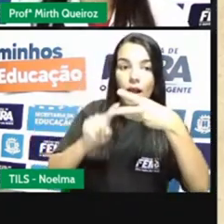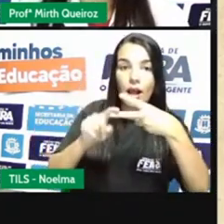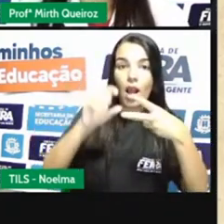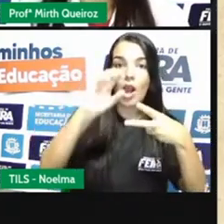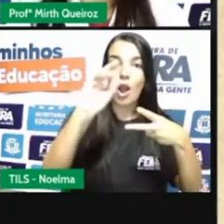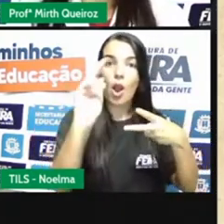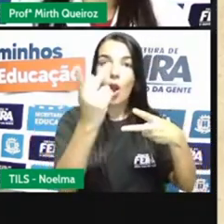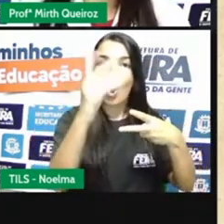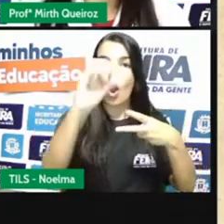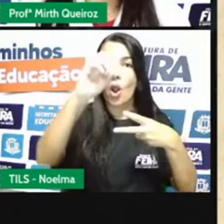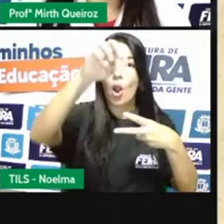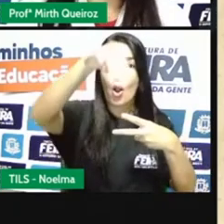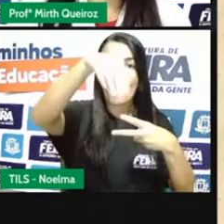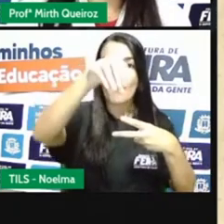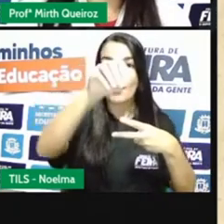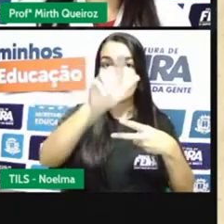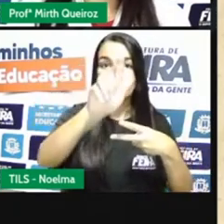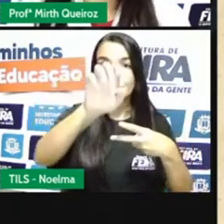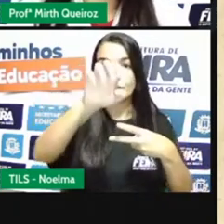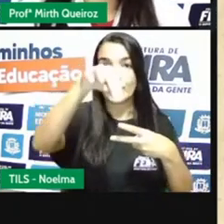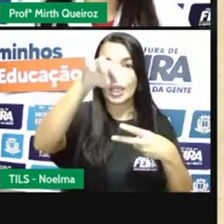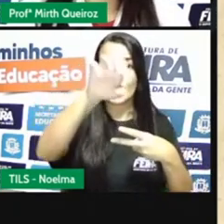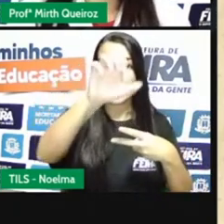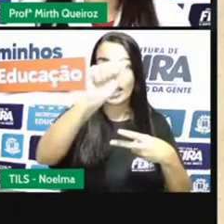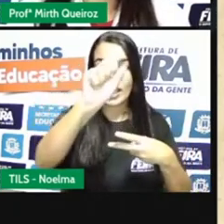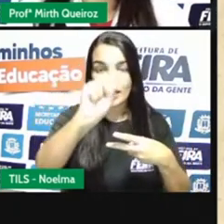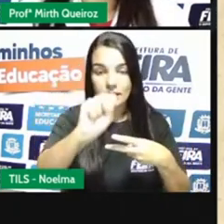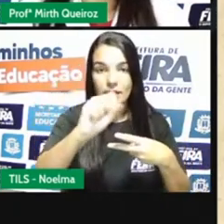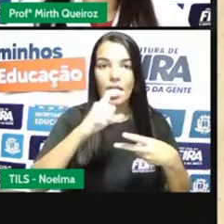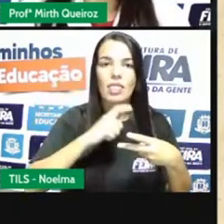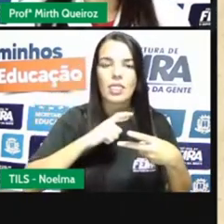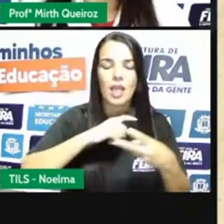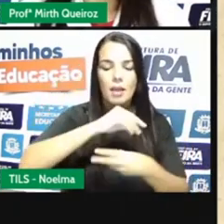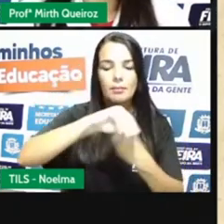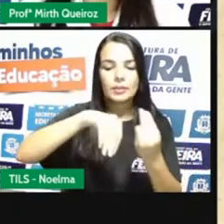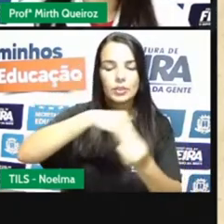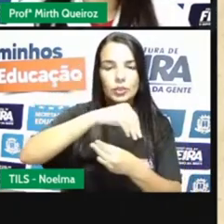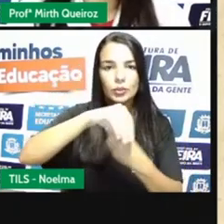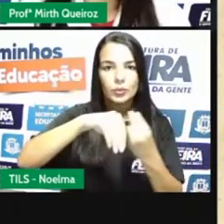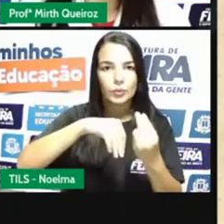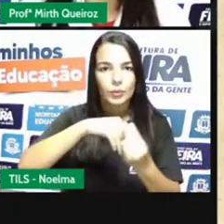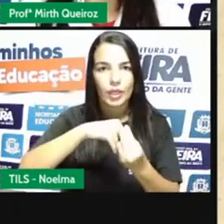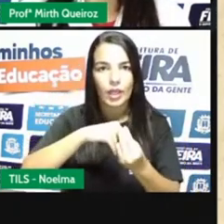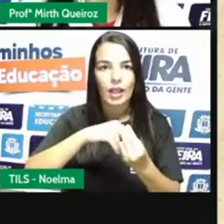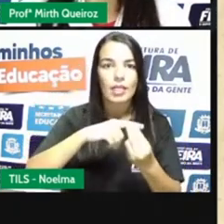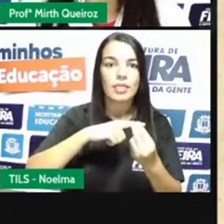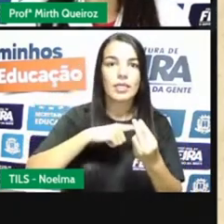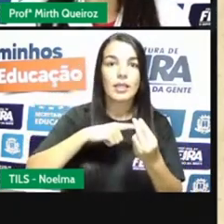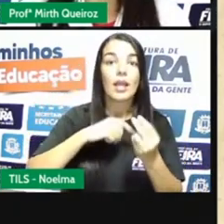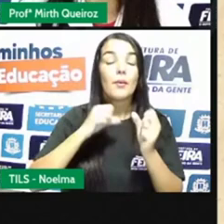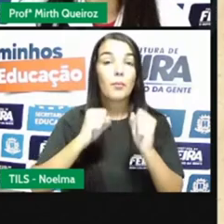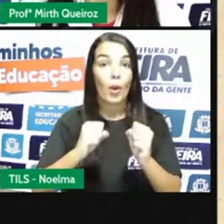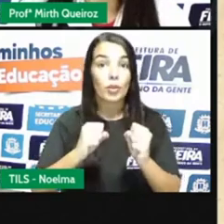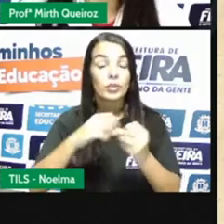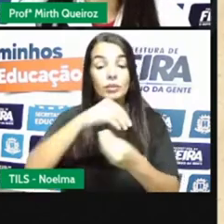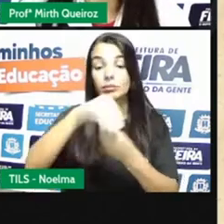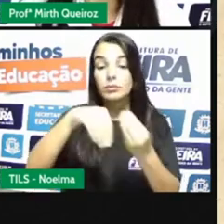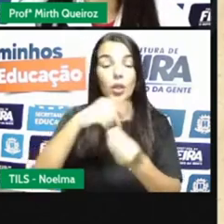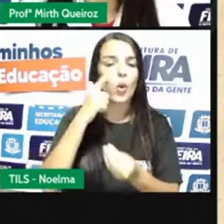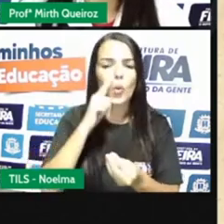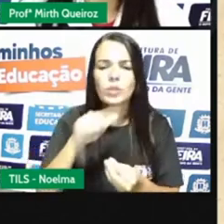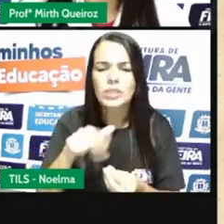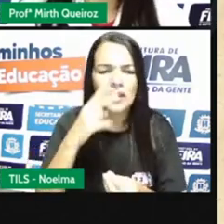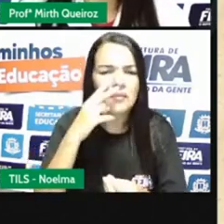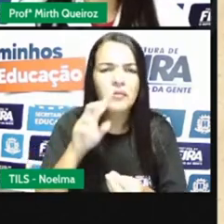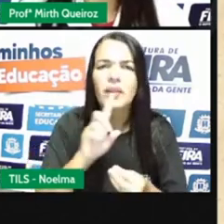heterogêneas. Misturas homogêneas é quando a gente mistura duas ou mais substâncias, e elas se misturam de tal forma que não